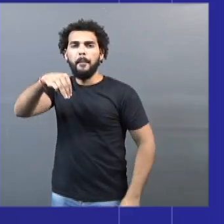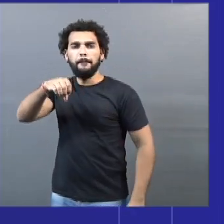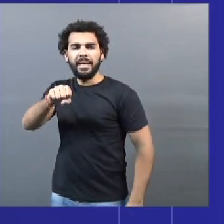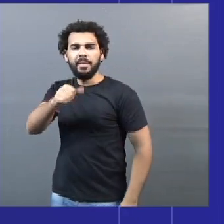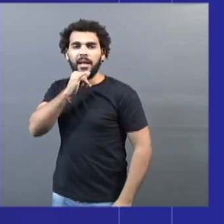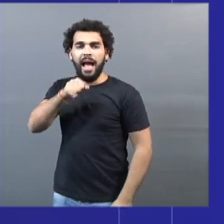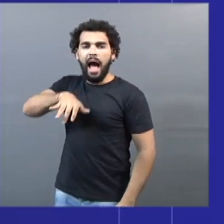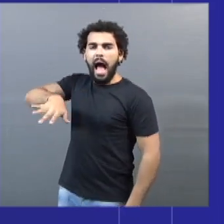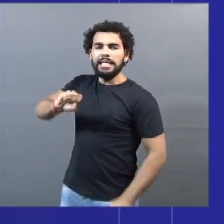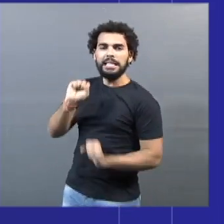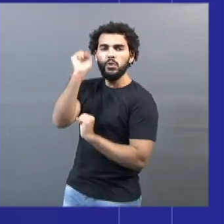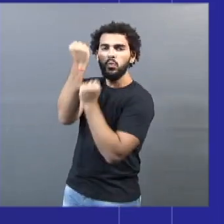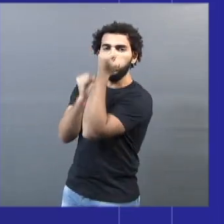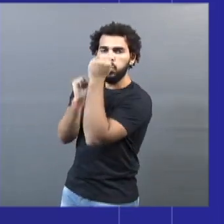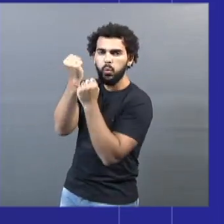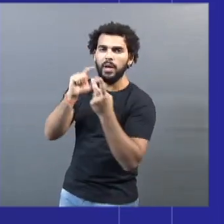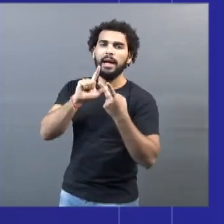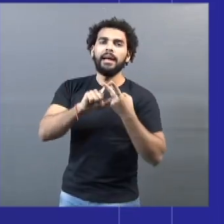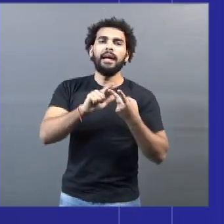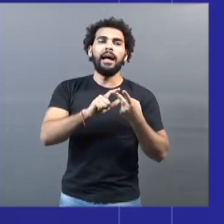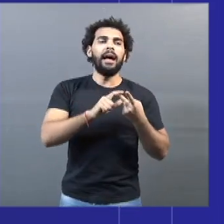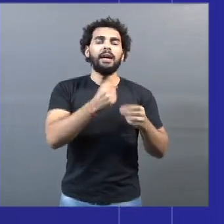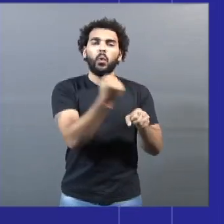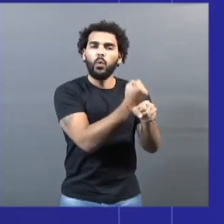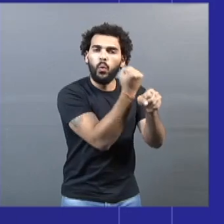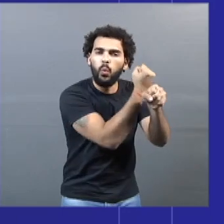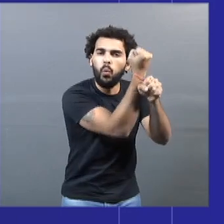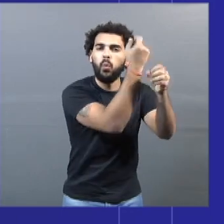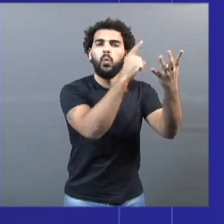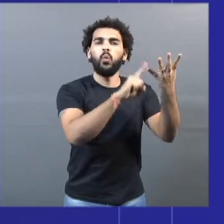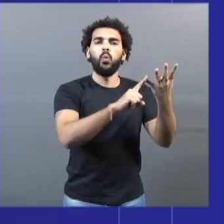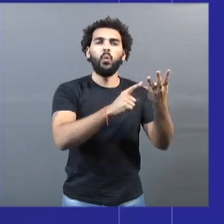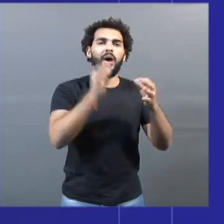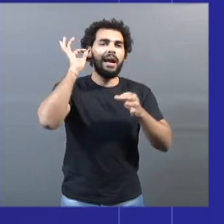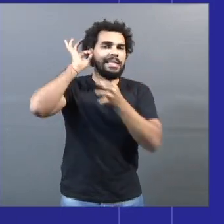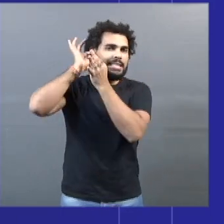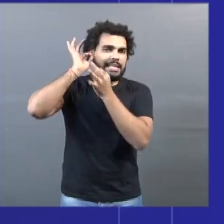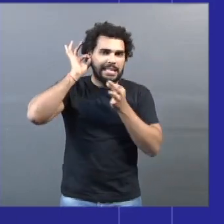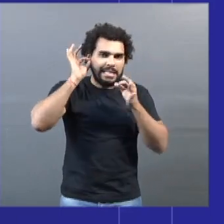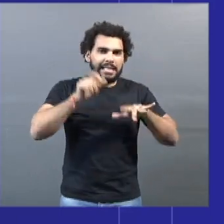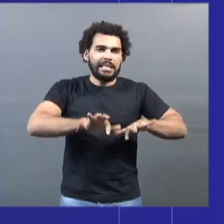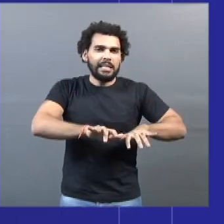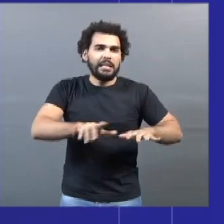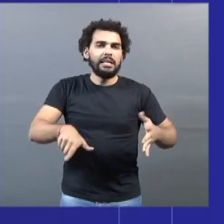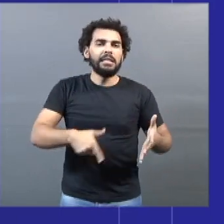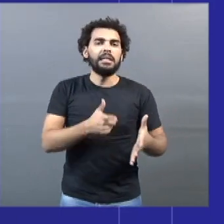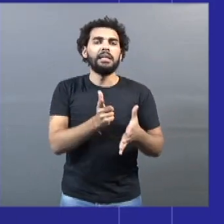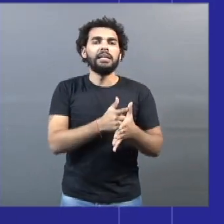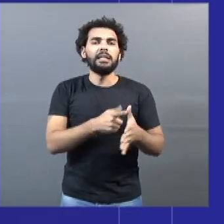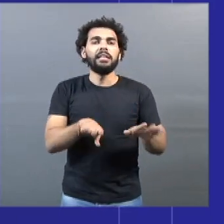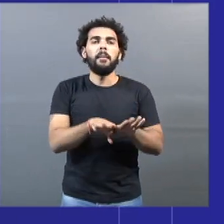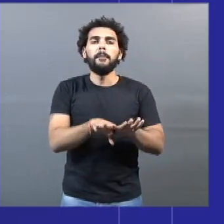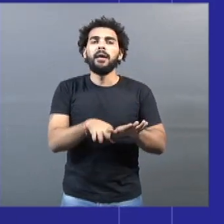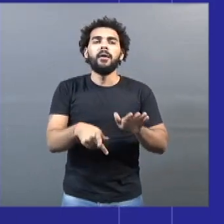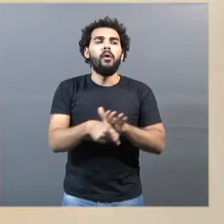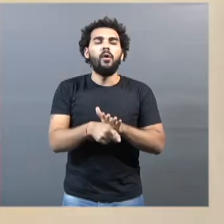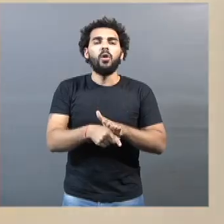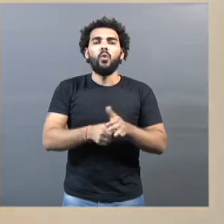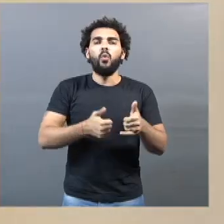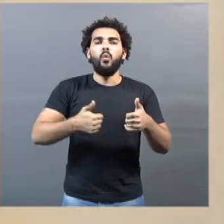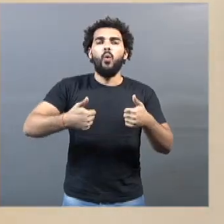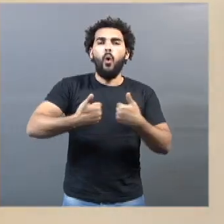da construção civil, dos call centers, do comércio essencial e do transporte público.